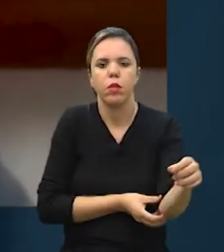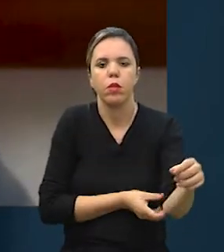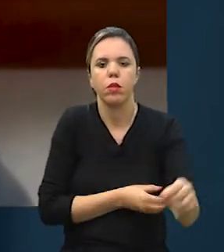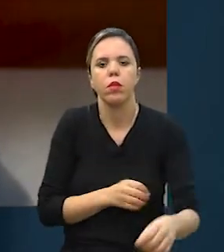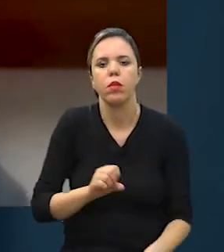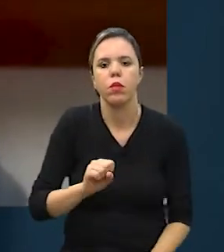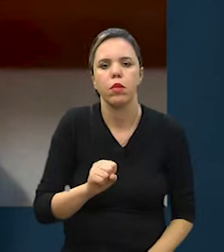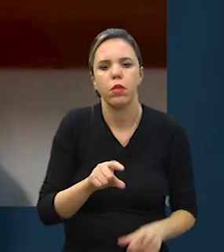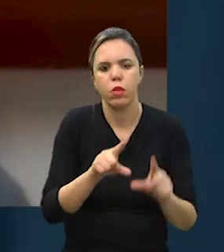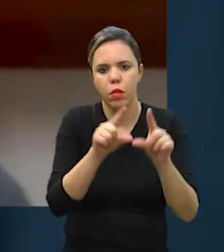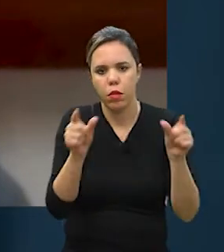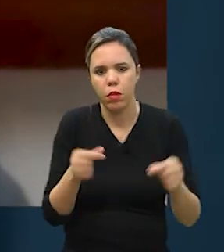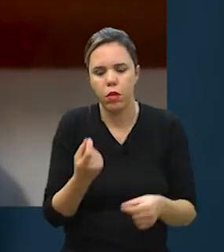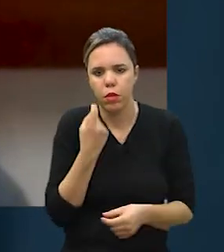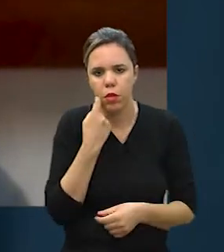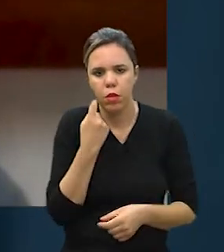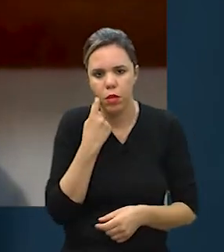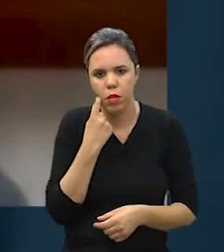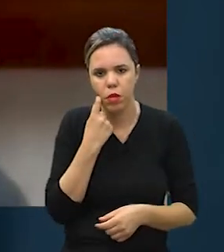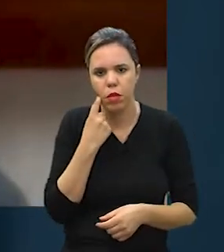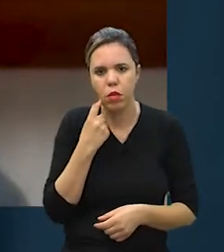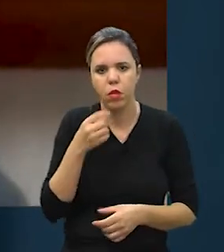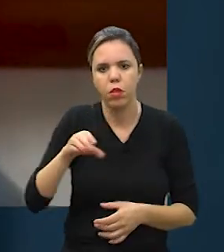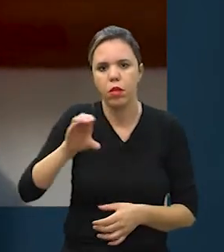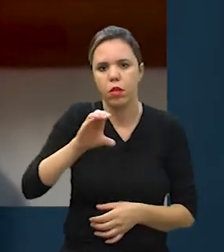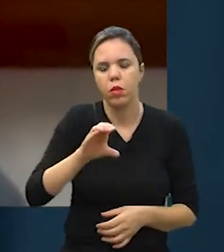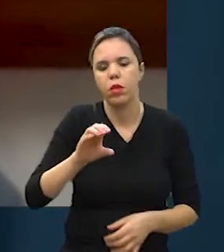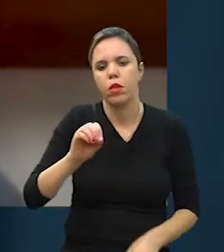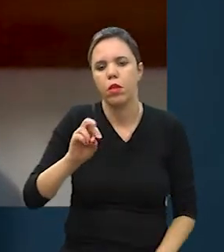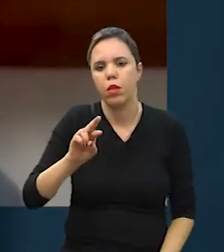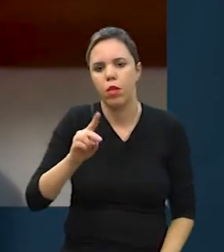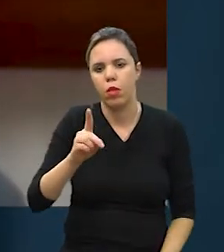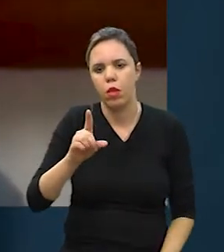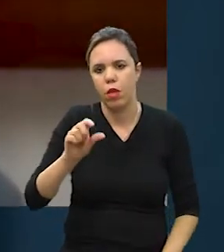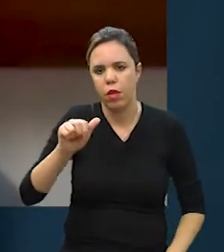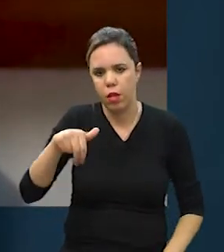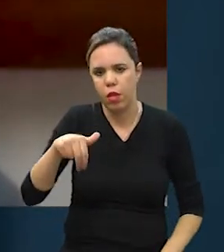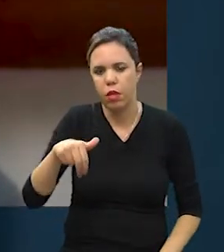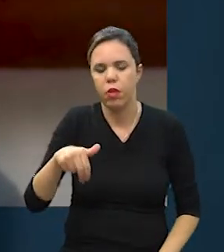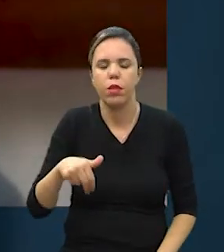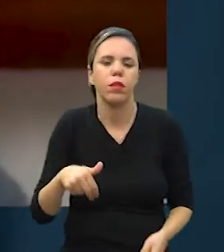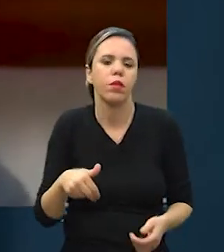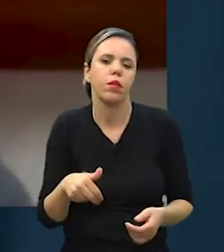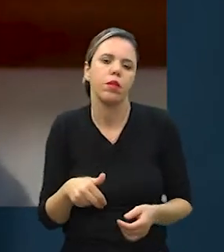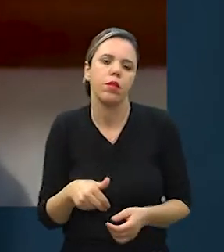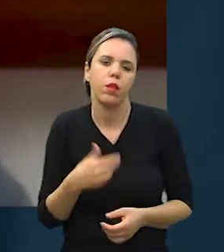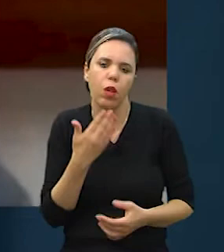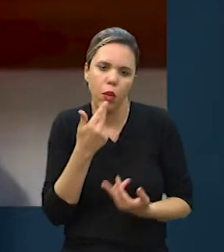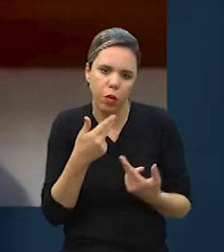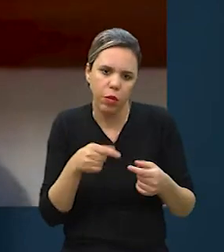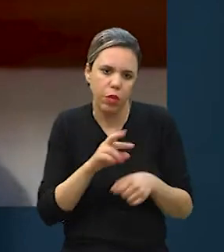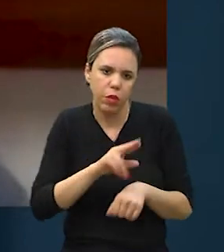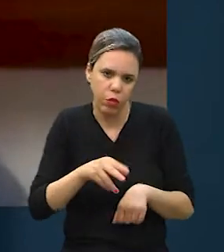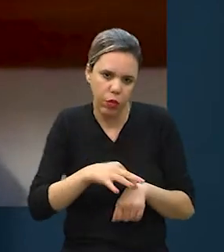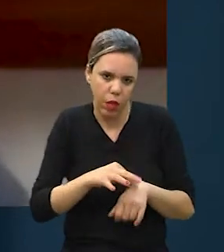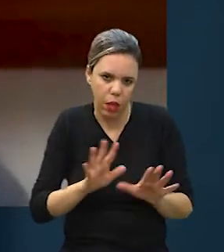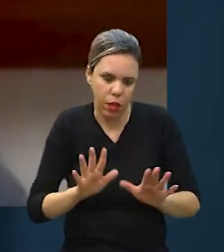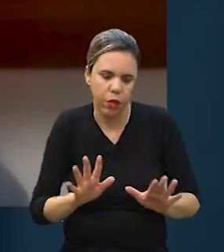salmon carbonara, o champignon com azeite estrofado, o creme de vegetais com hortelã, que é uma receita vegetariana, e